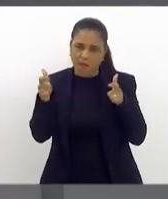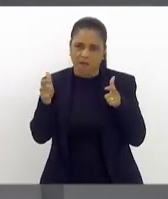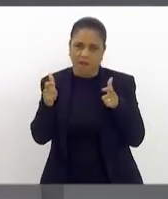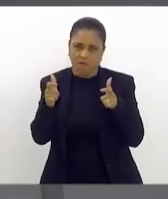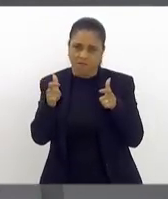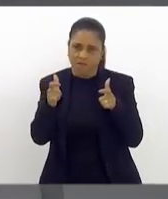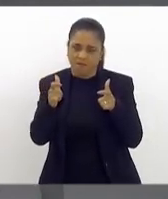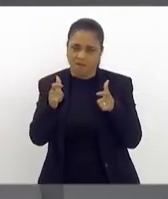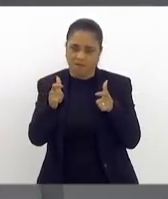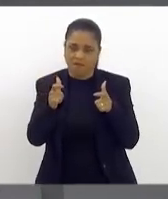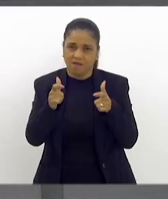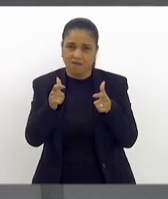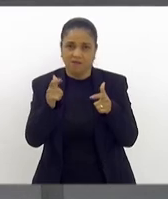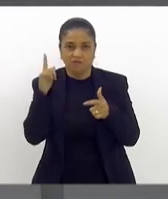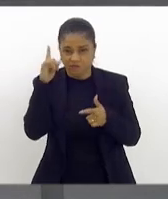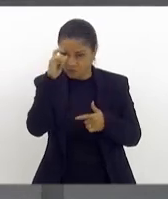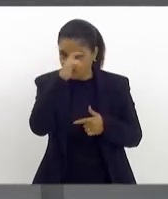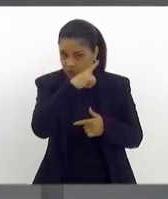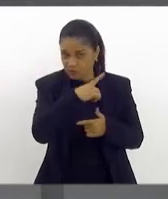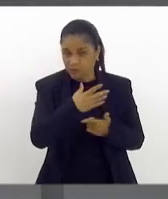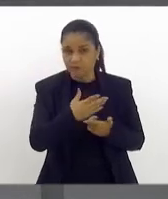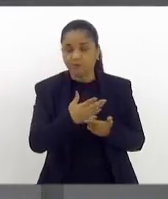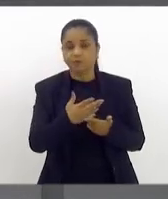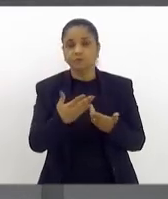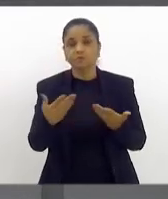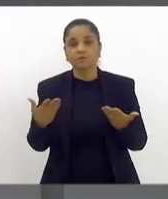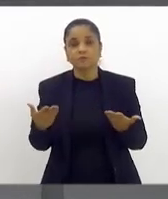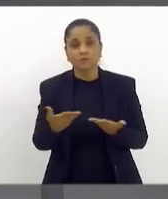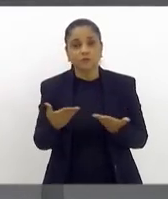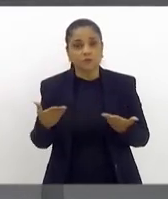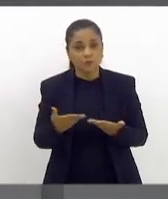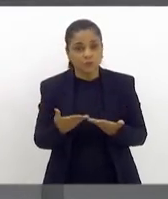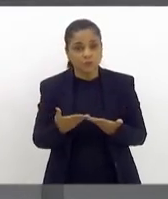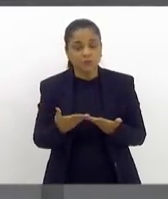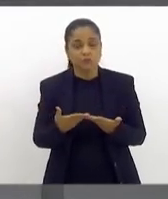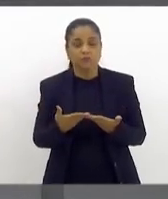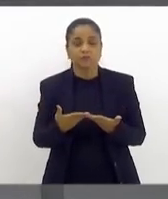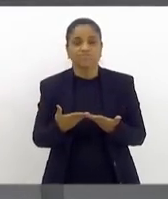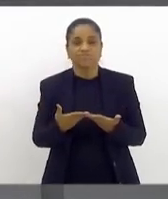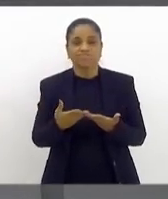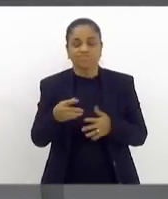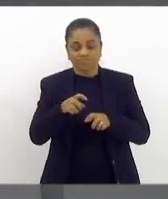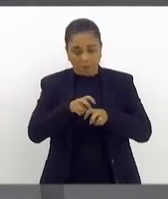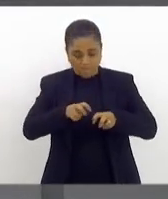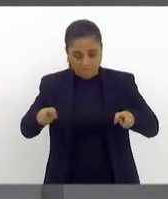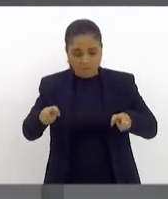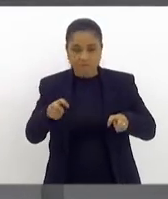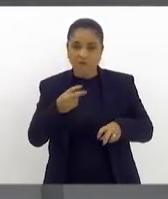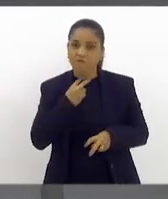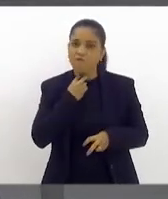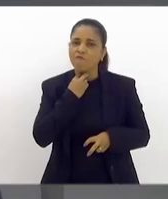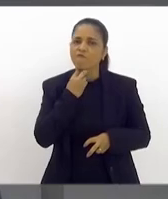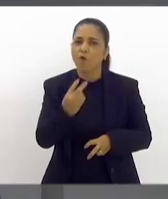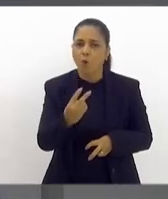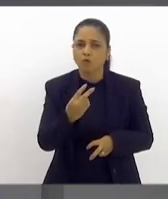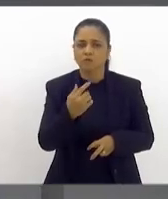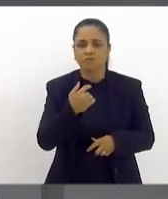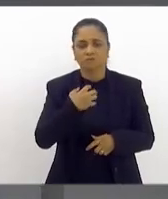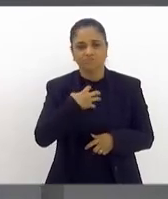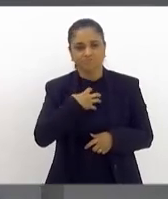ter aqui pessoas que dão voz para a gente falar gera muita gratidão.